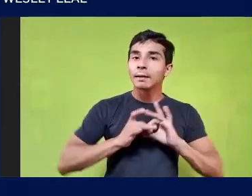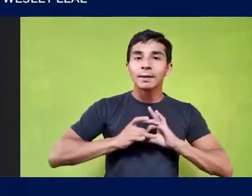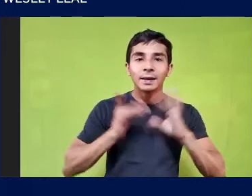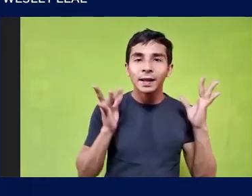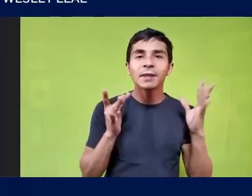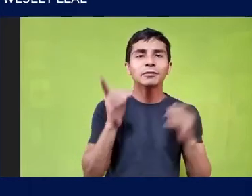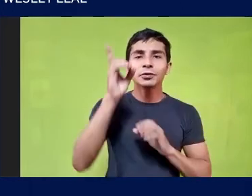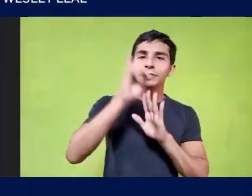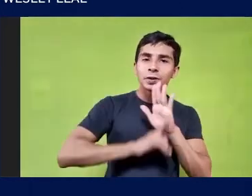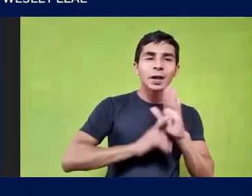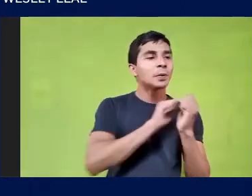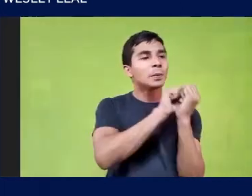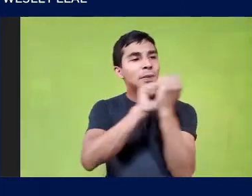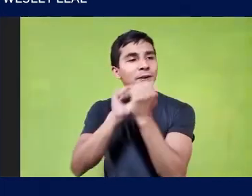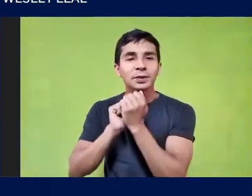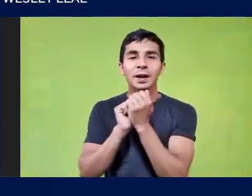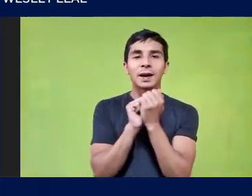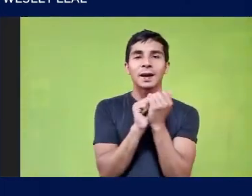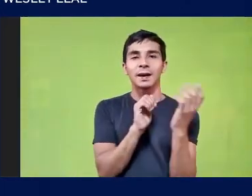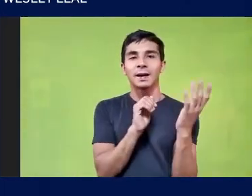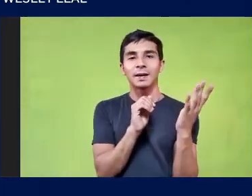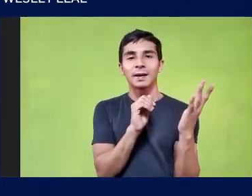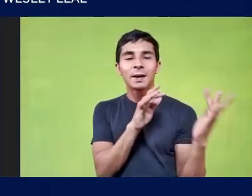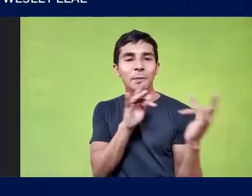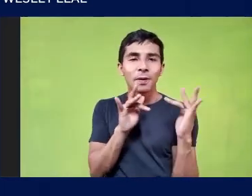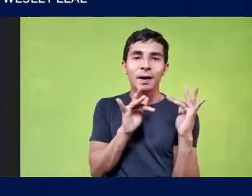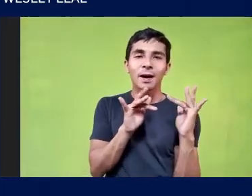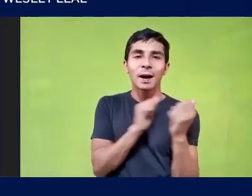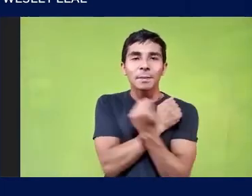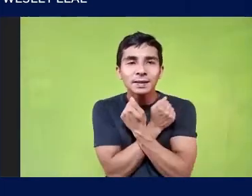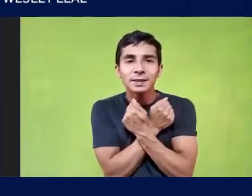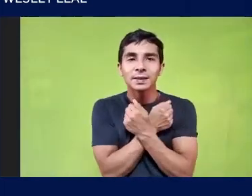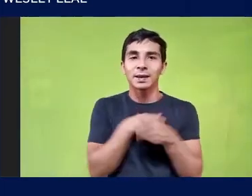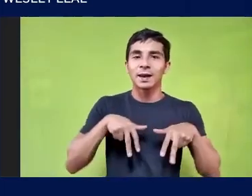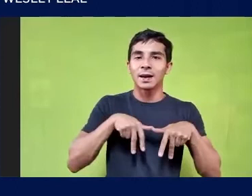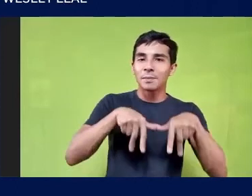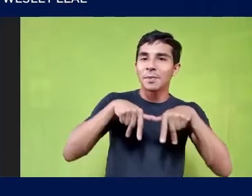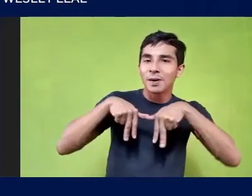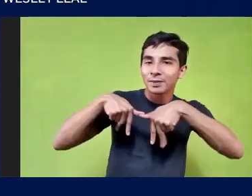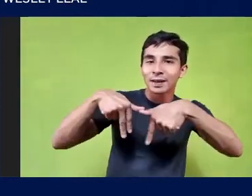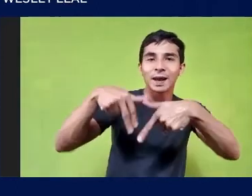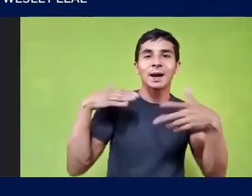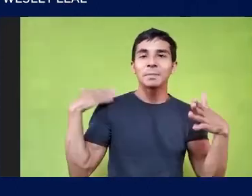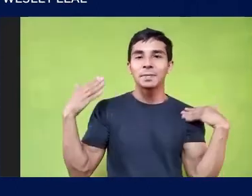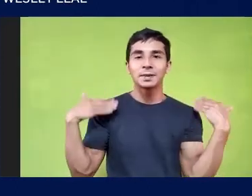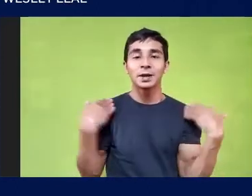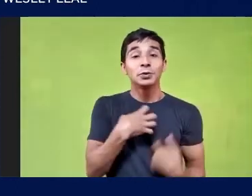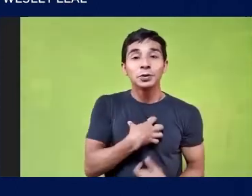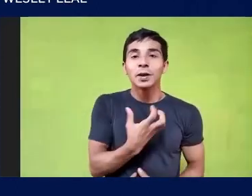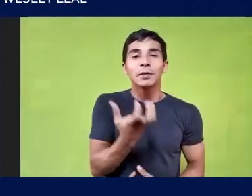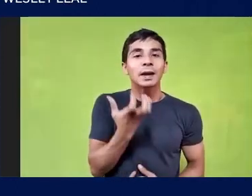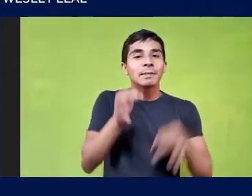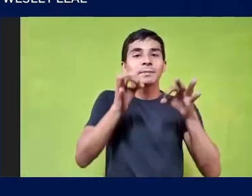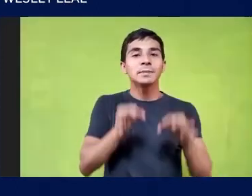Sair de mão dada Com os nossos Com as nossas Da forma que a gente Que quiser Sair de mão dada Com os nossos